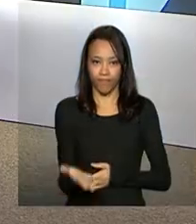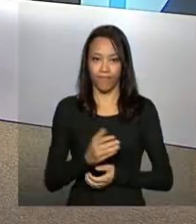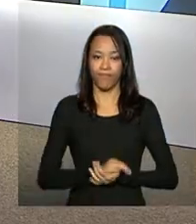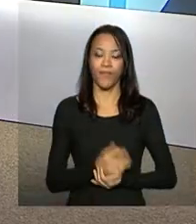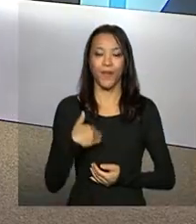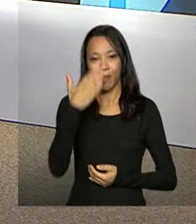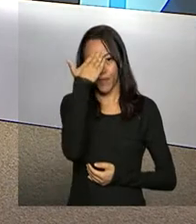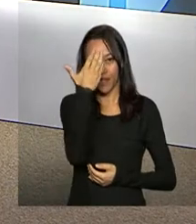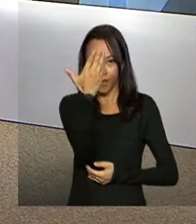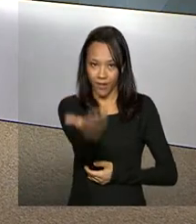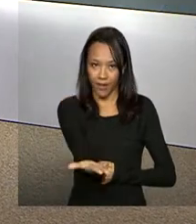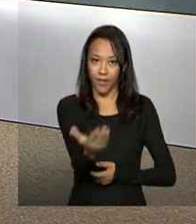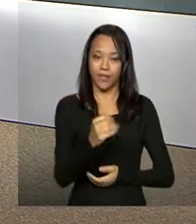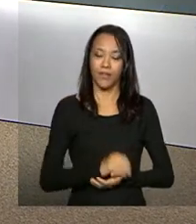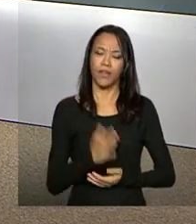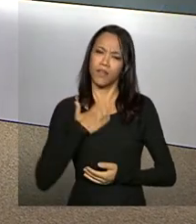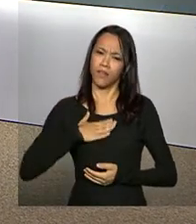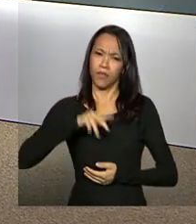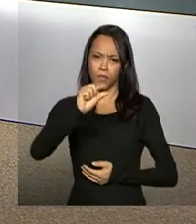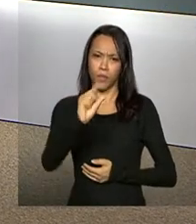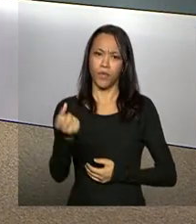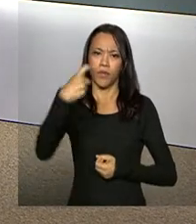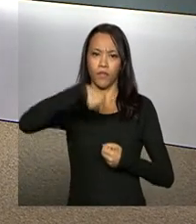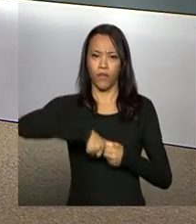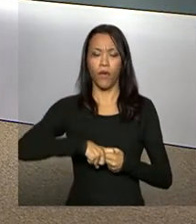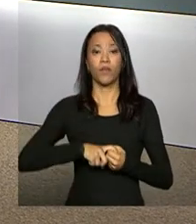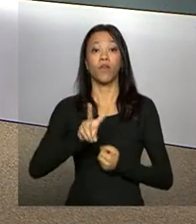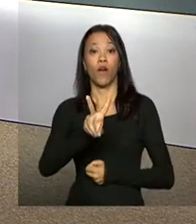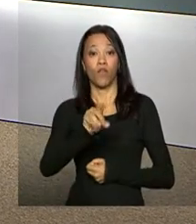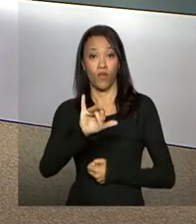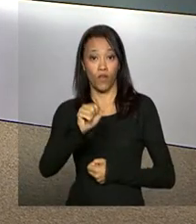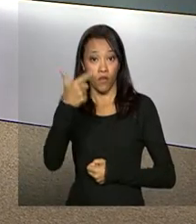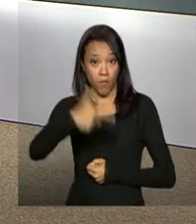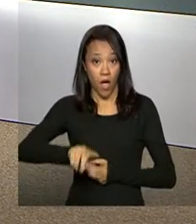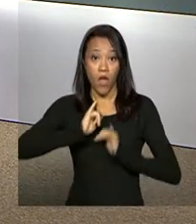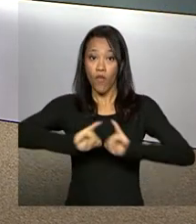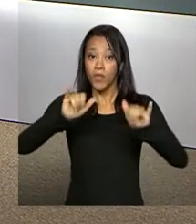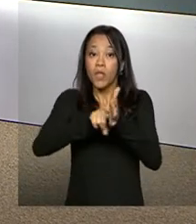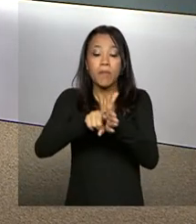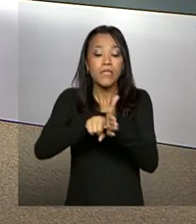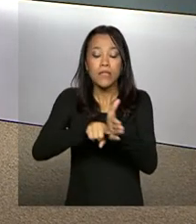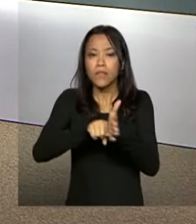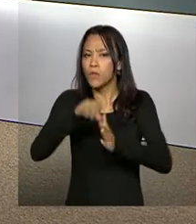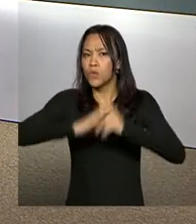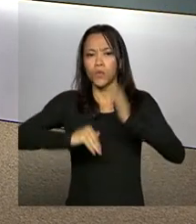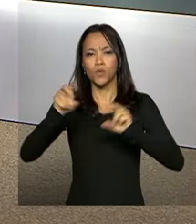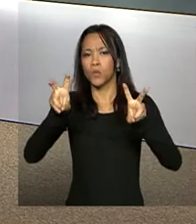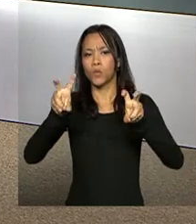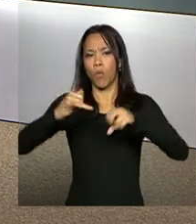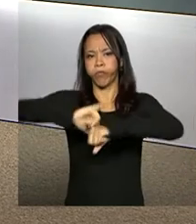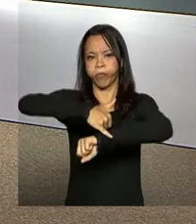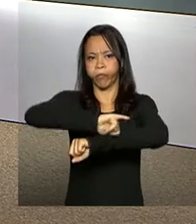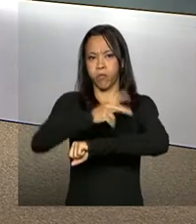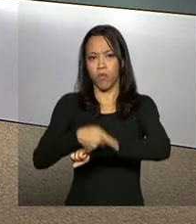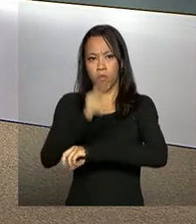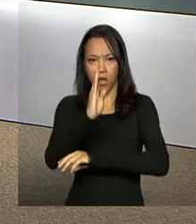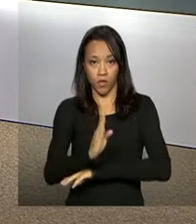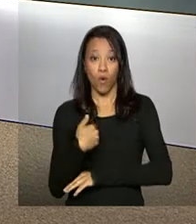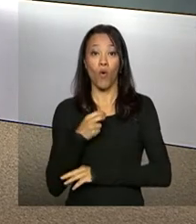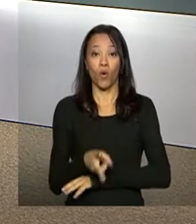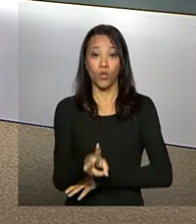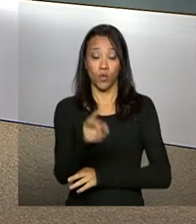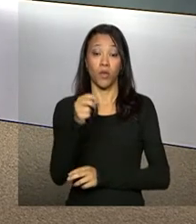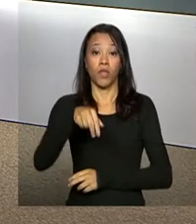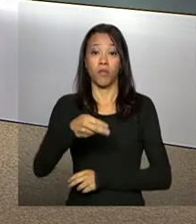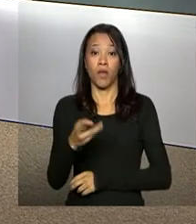Obrigada, Leandro. E daqui a pouco a gente volta ao vivo com o anúncio dos dados sobre a obesidade no Brasil. Continue